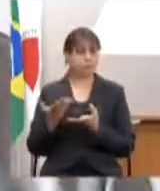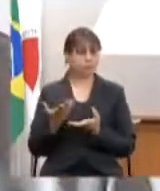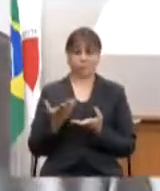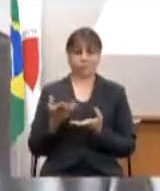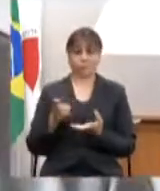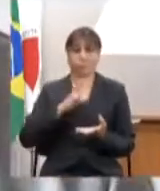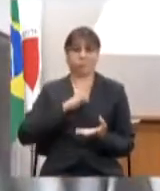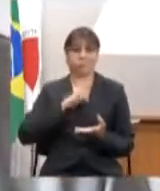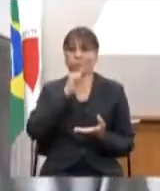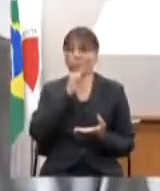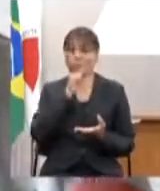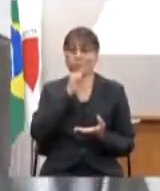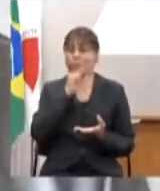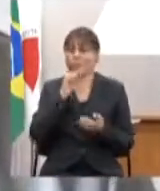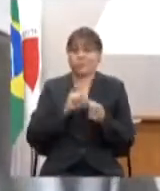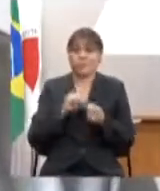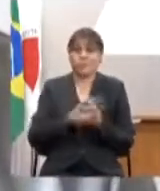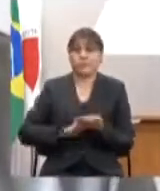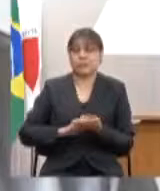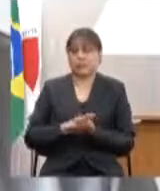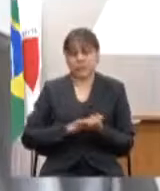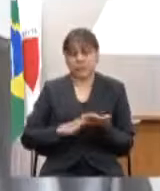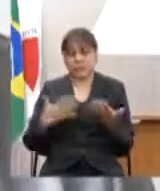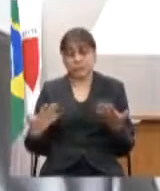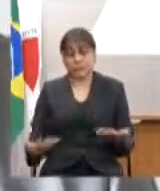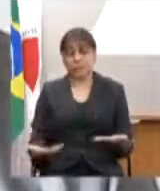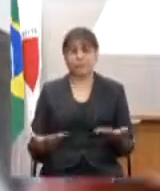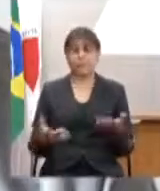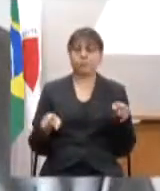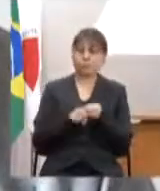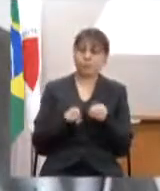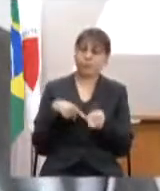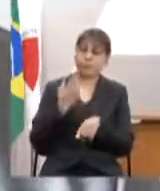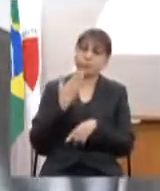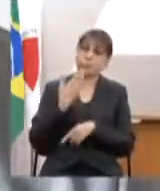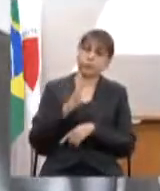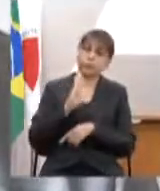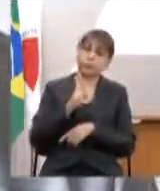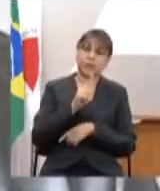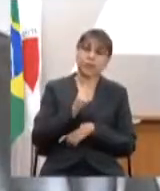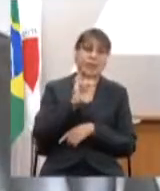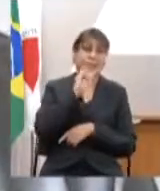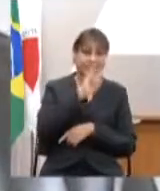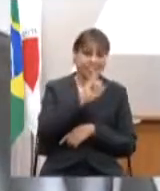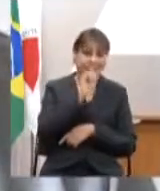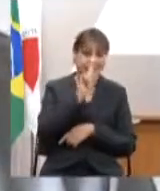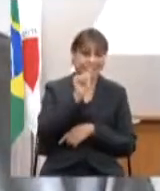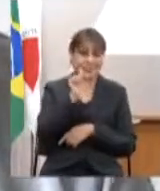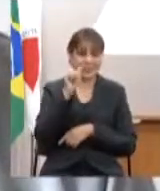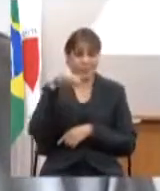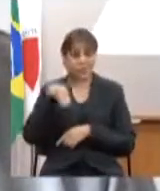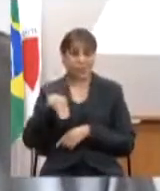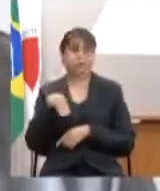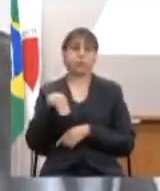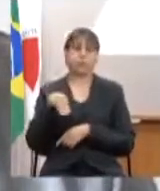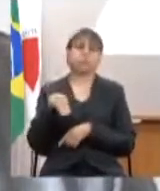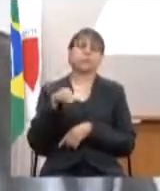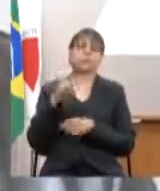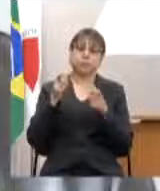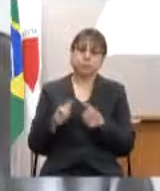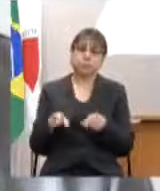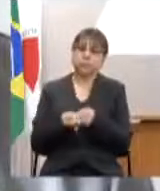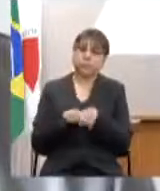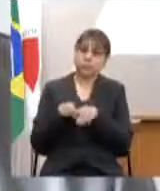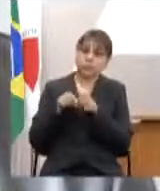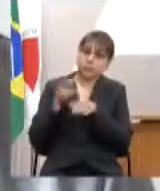notícia de qualquer ação nesse sentido e pedido ao IGAM para realização de diagnóstico ambiental da bacia e